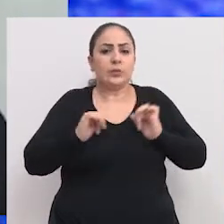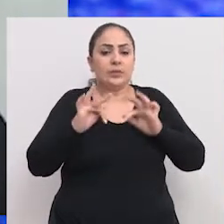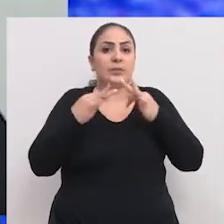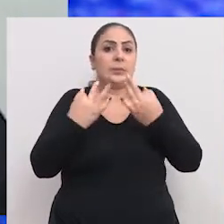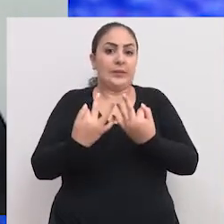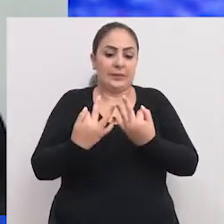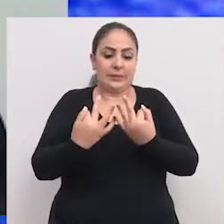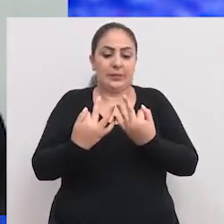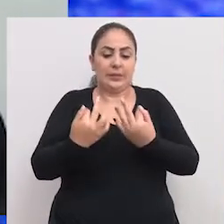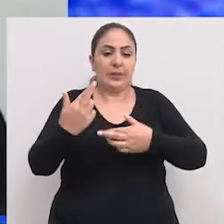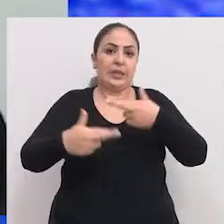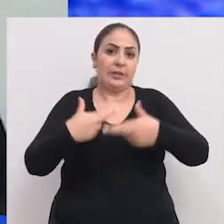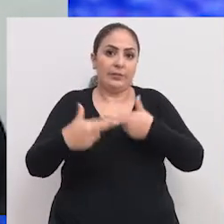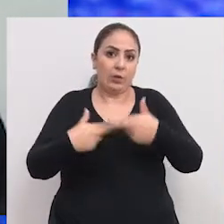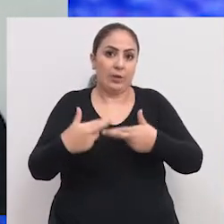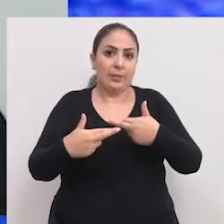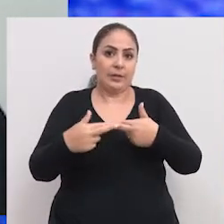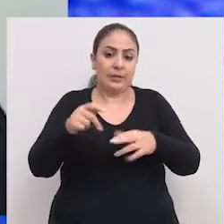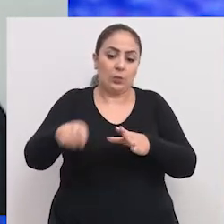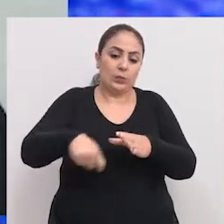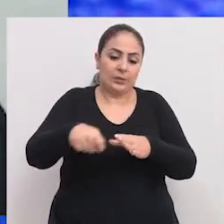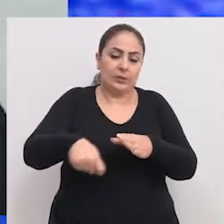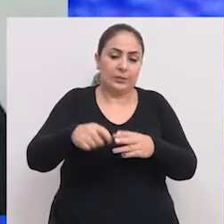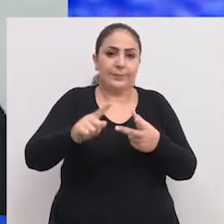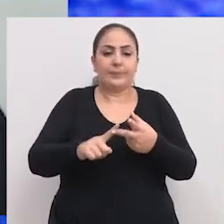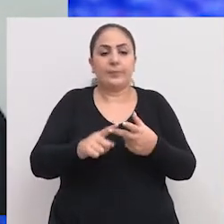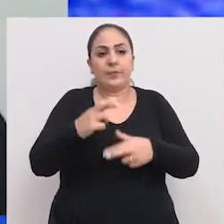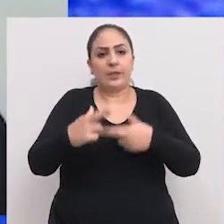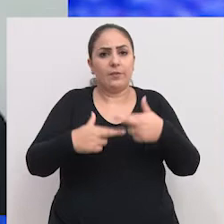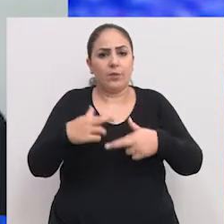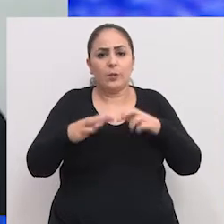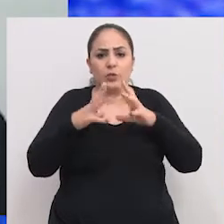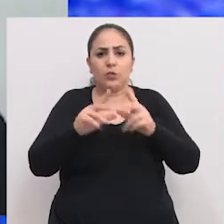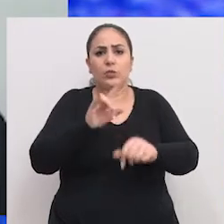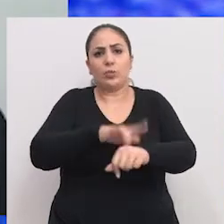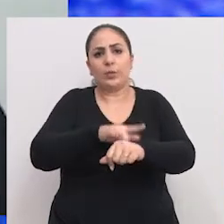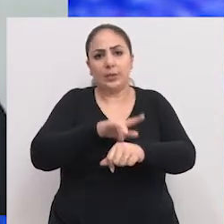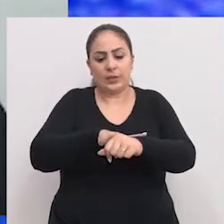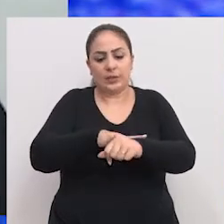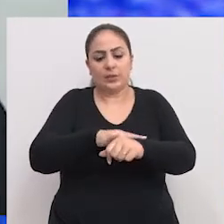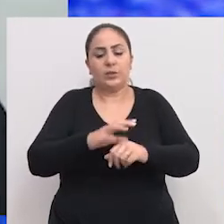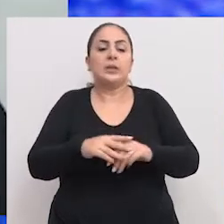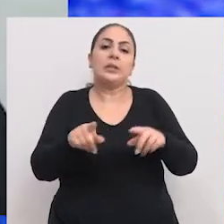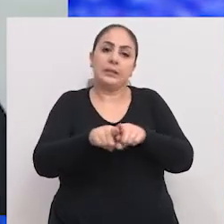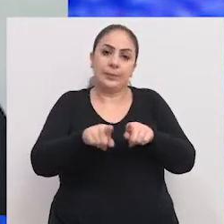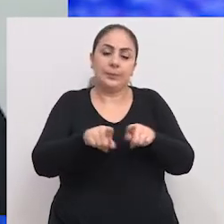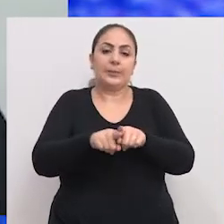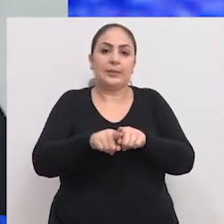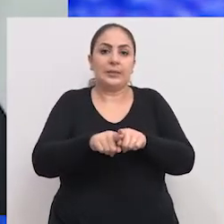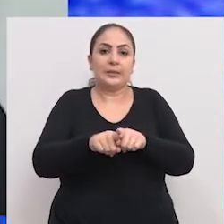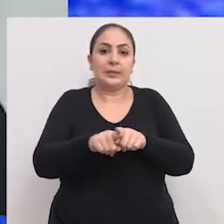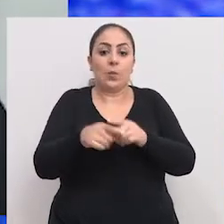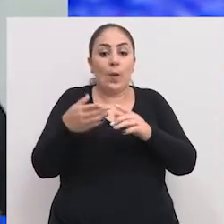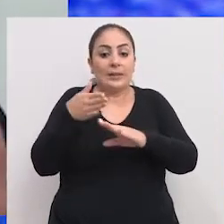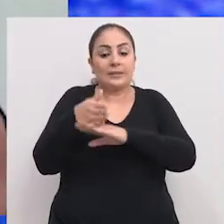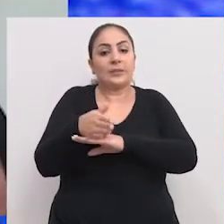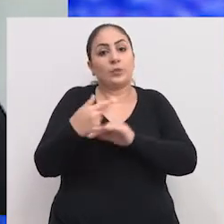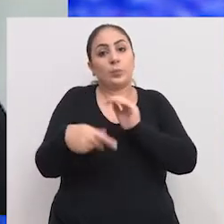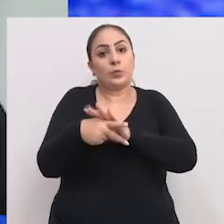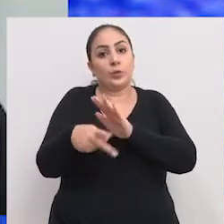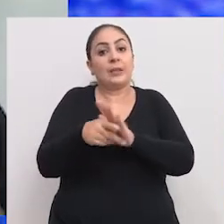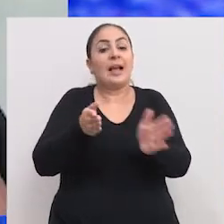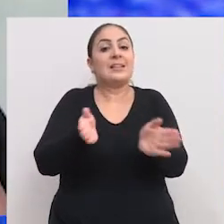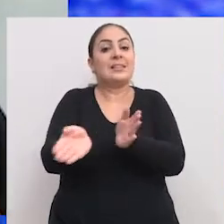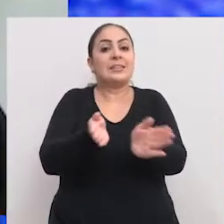descanso de familiares, reforma da cozinha, reforma de todo banheiro e também um